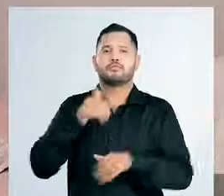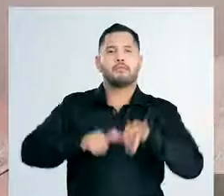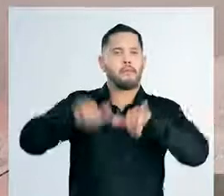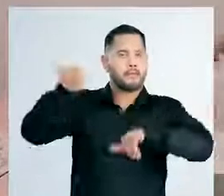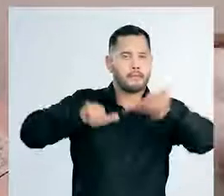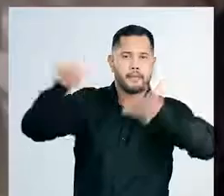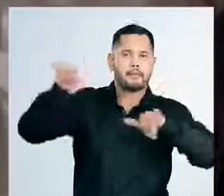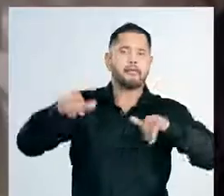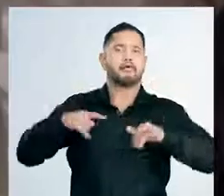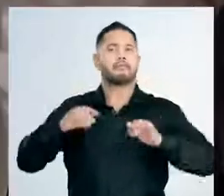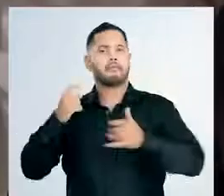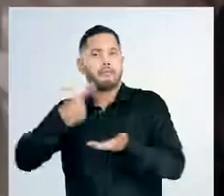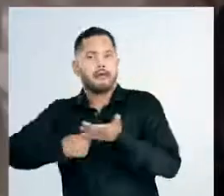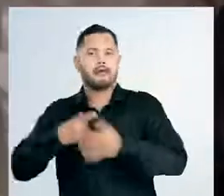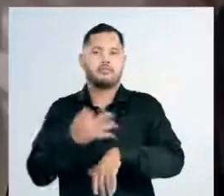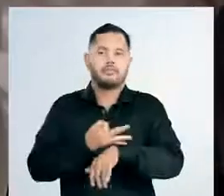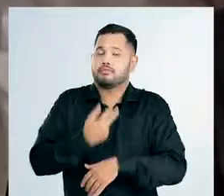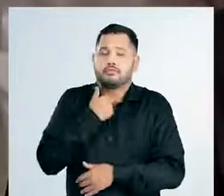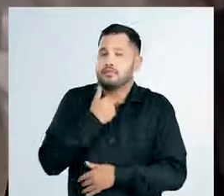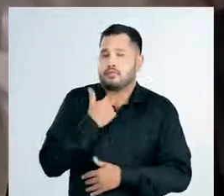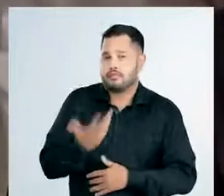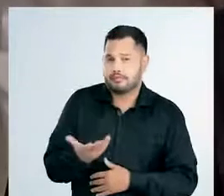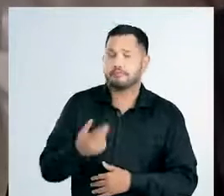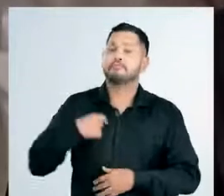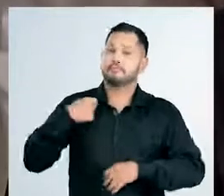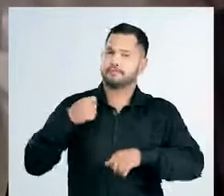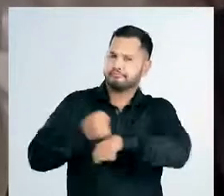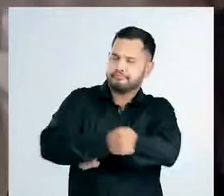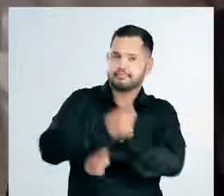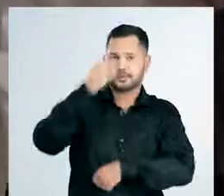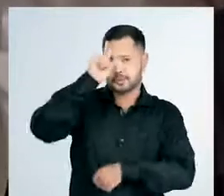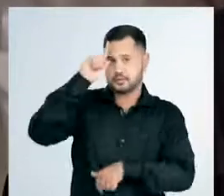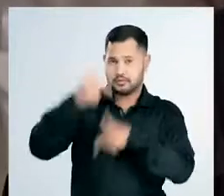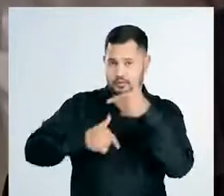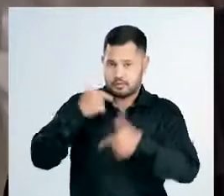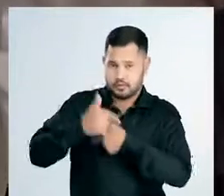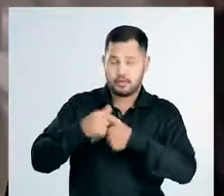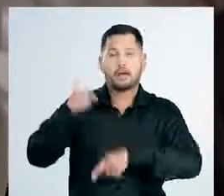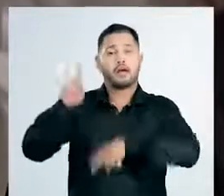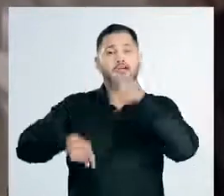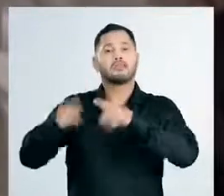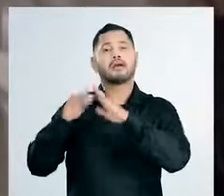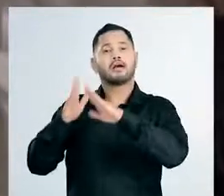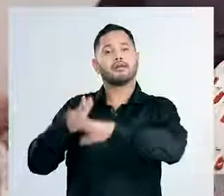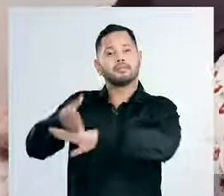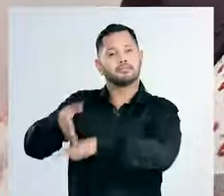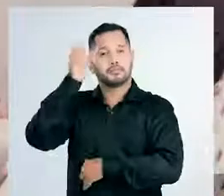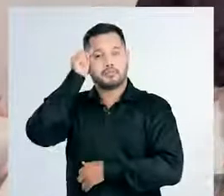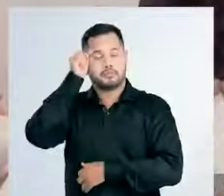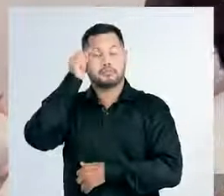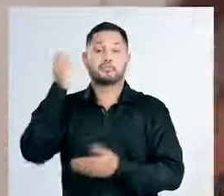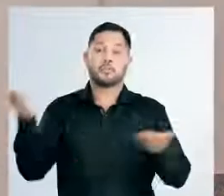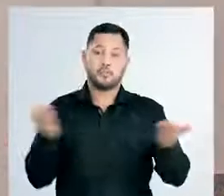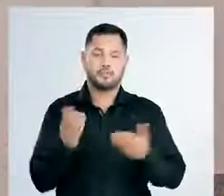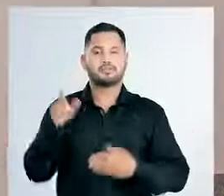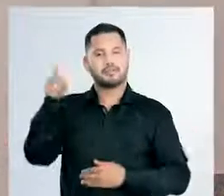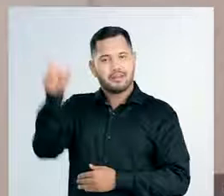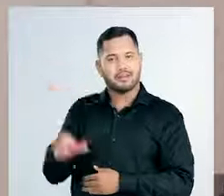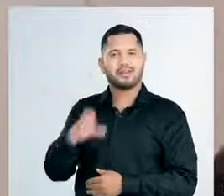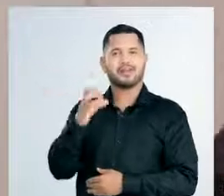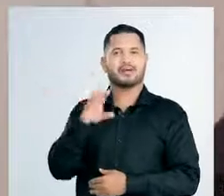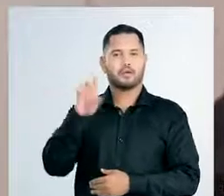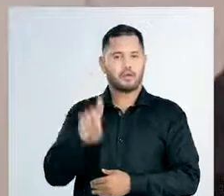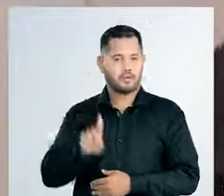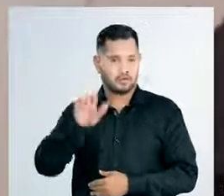viajar assim, tinha, pô, vou tirar uma férias e vou viajar, não podia. Tu tinha que trabalhar todo dia, quando não dormia na casa. E hoje, Creuza,